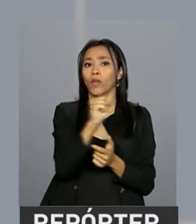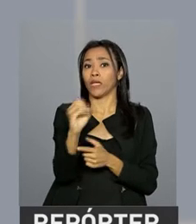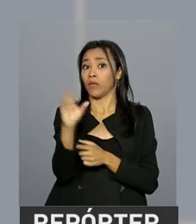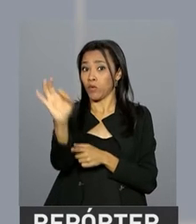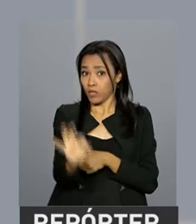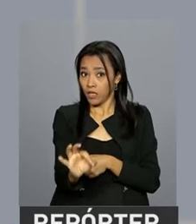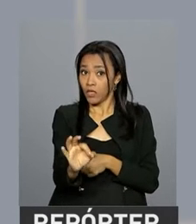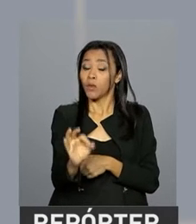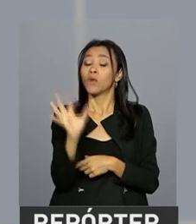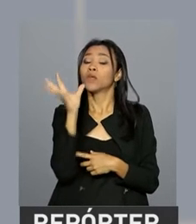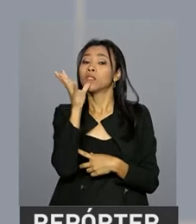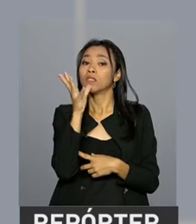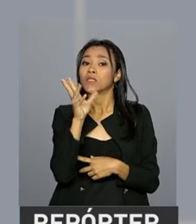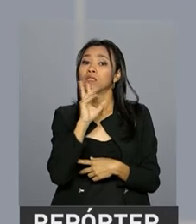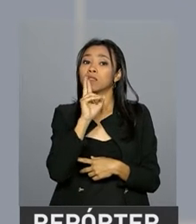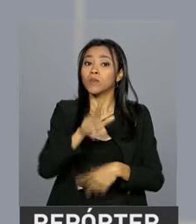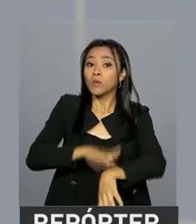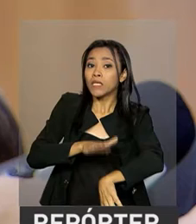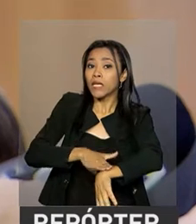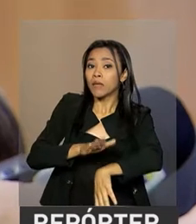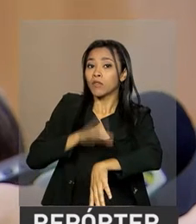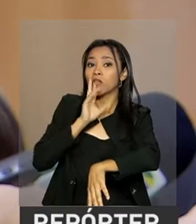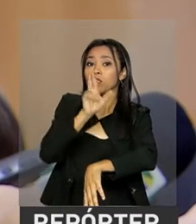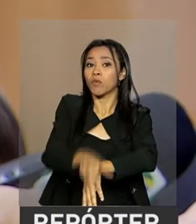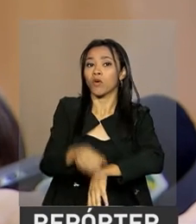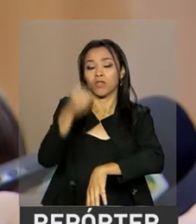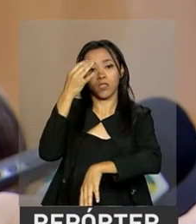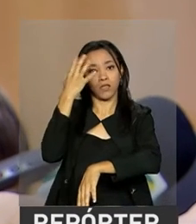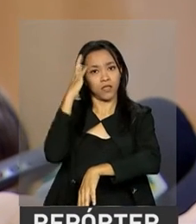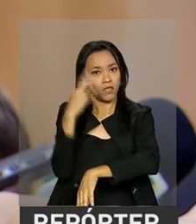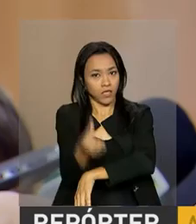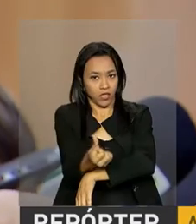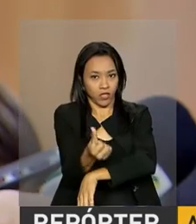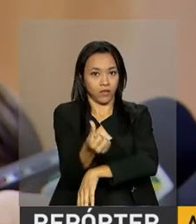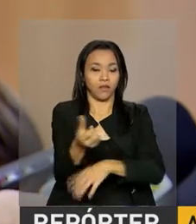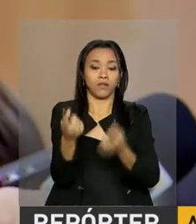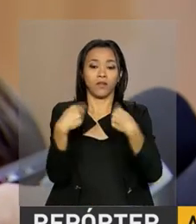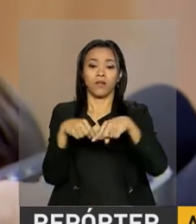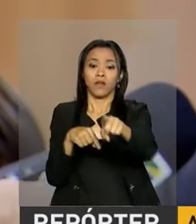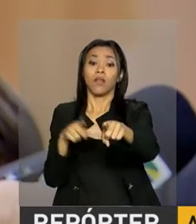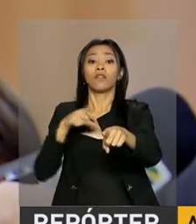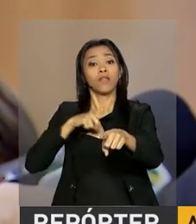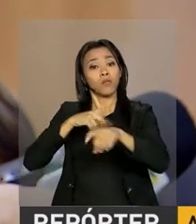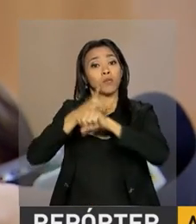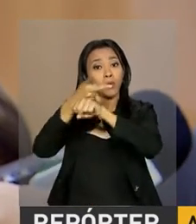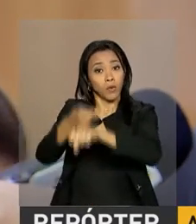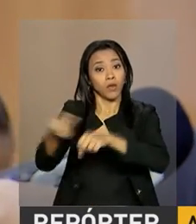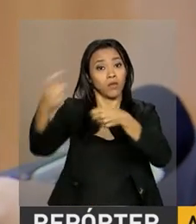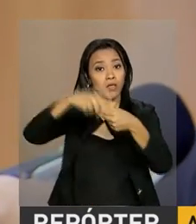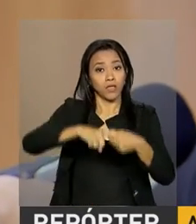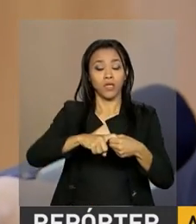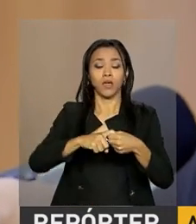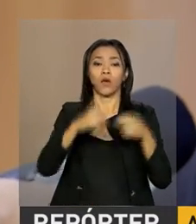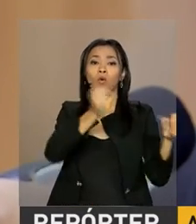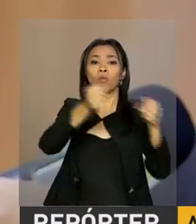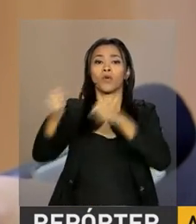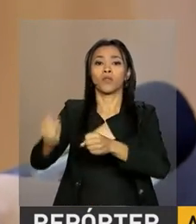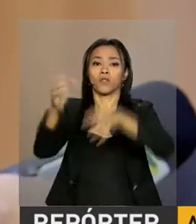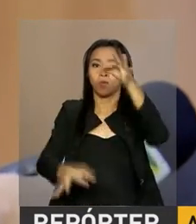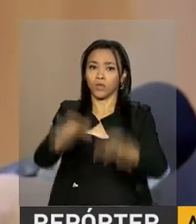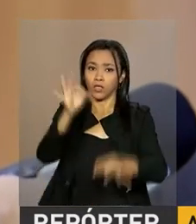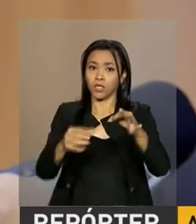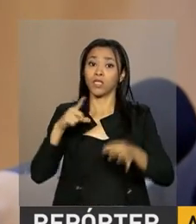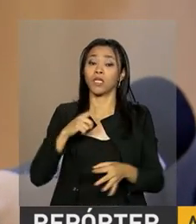o tempo médio de resposta de 6 dias. Nós temos buscado parcerias, por exemplo, com o Poder Judiciário. Nós já temos hoje 12